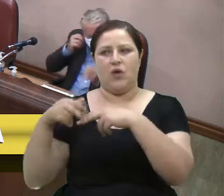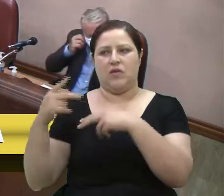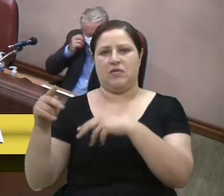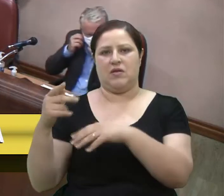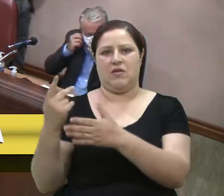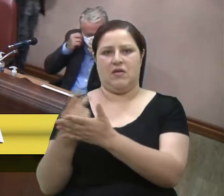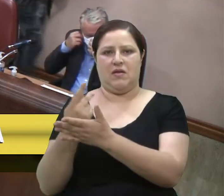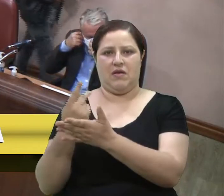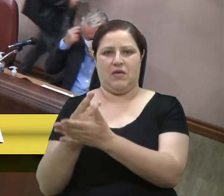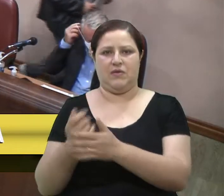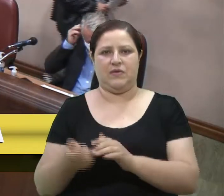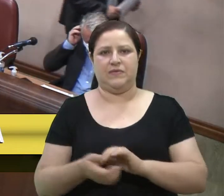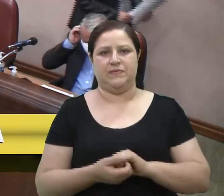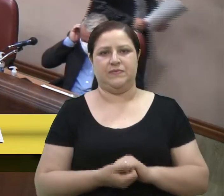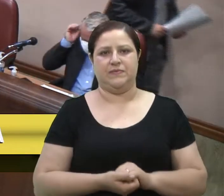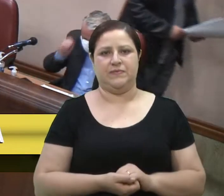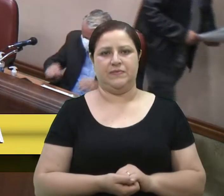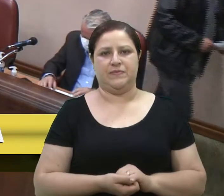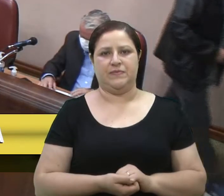A palavra,